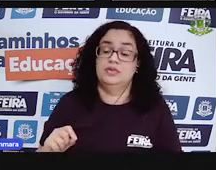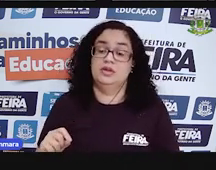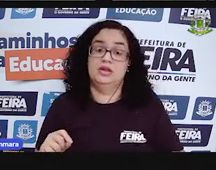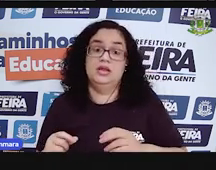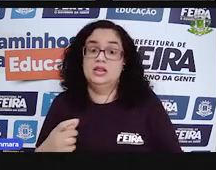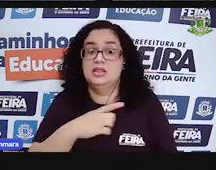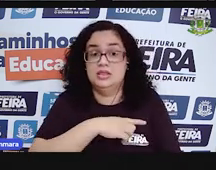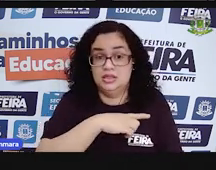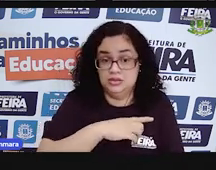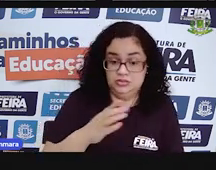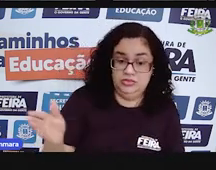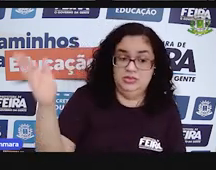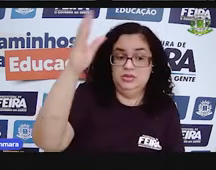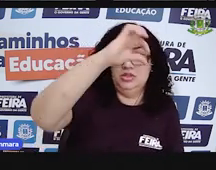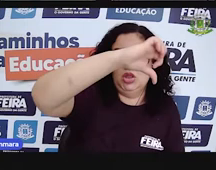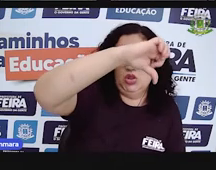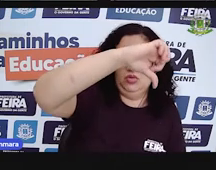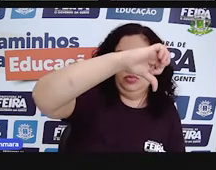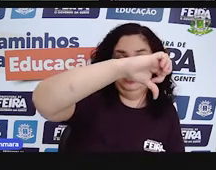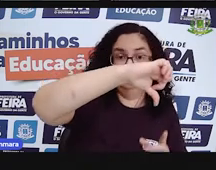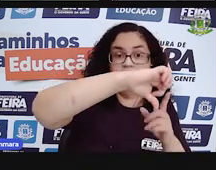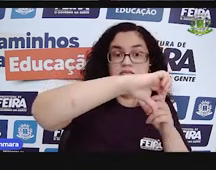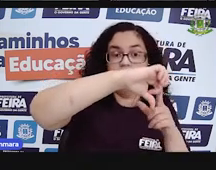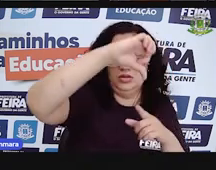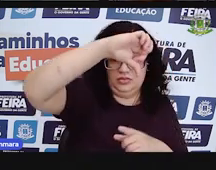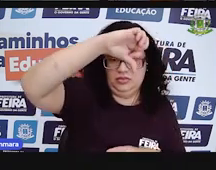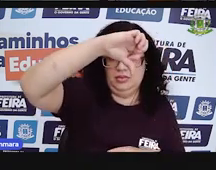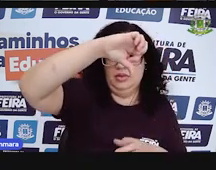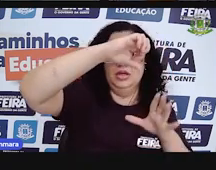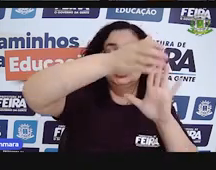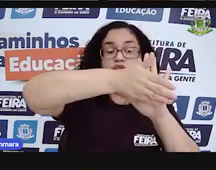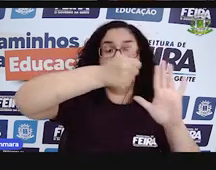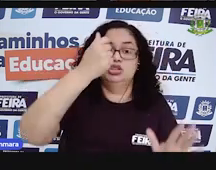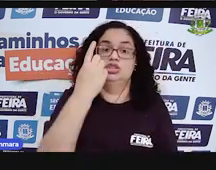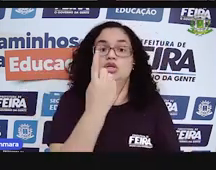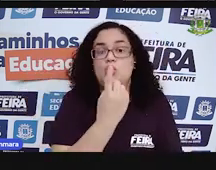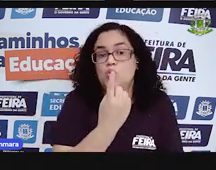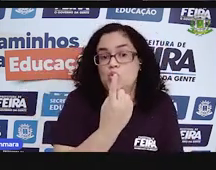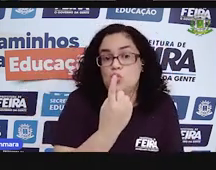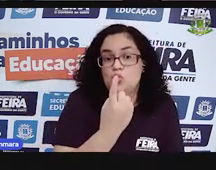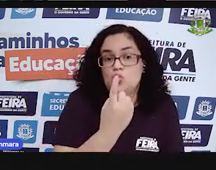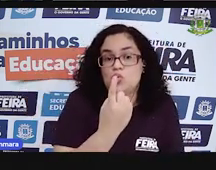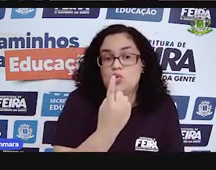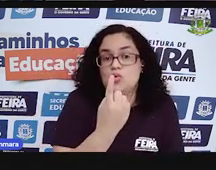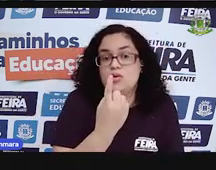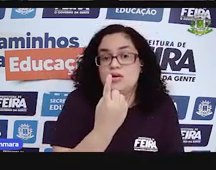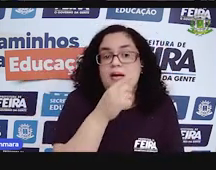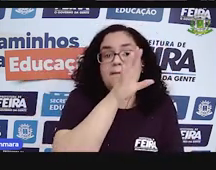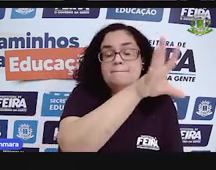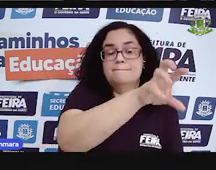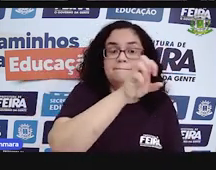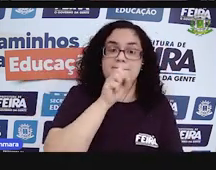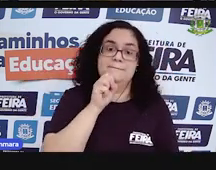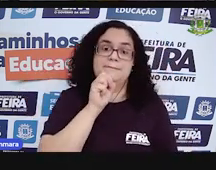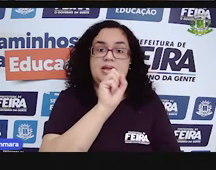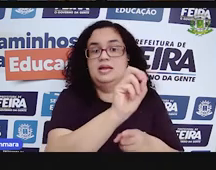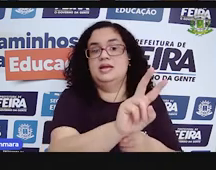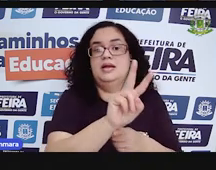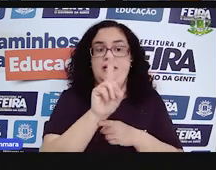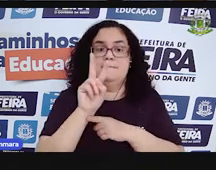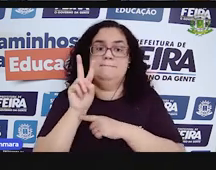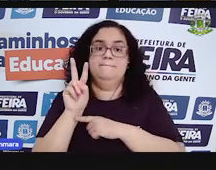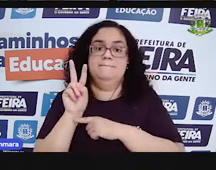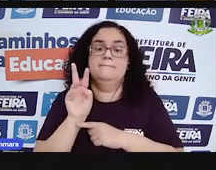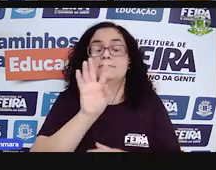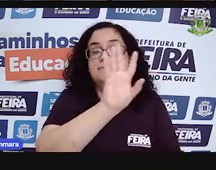número que está na frente do 0, que é o 9. E desse 9 tira 1. É o famoso pegar emprestado. A gente pega